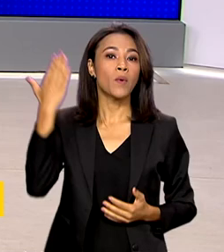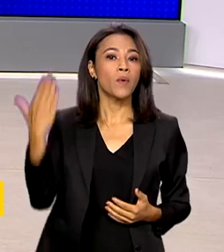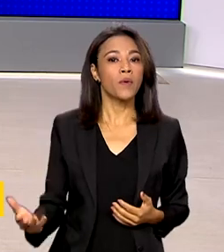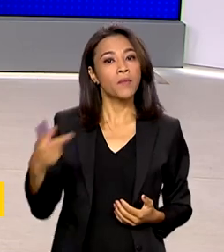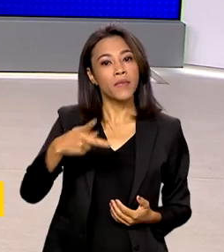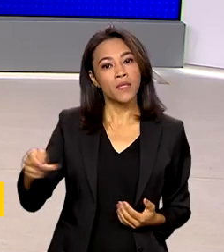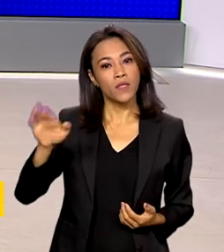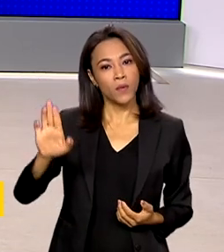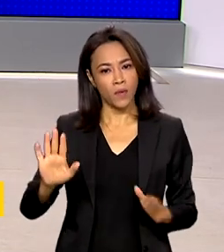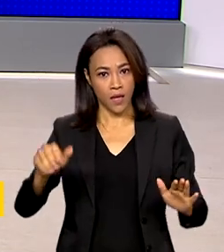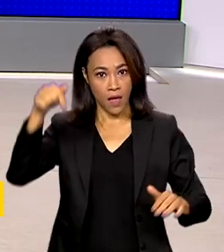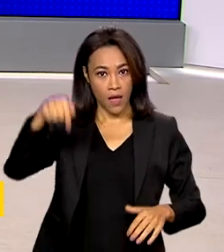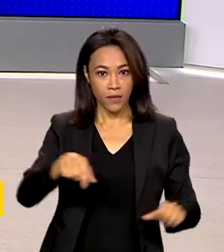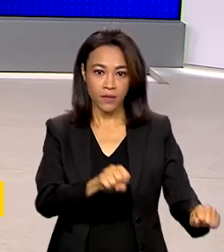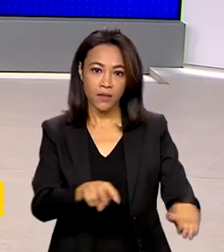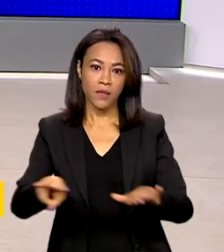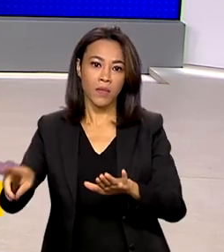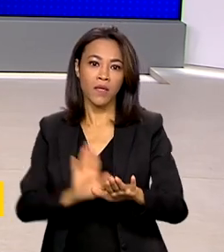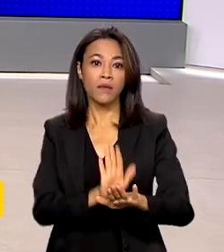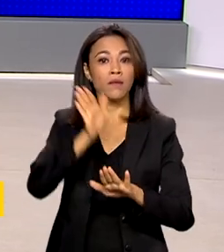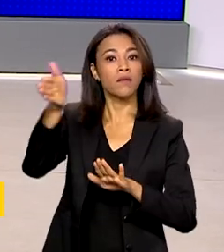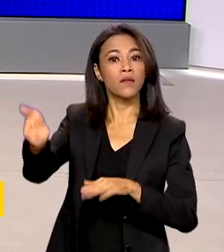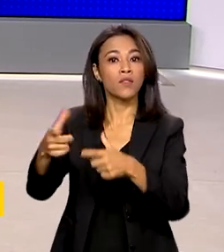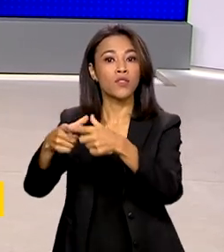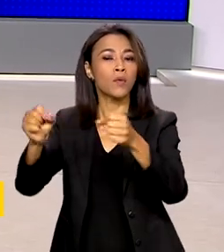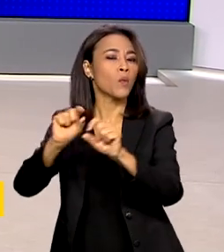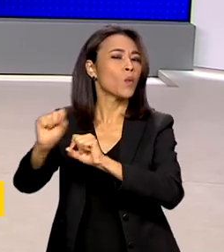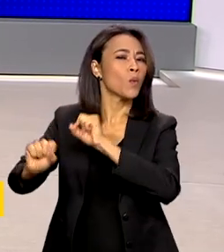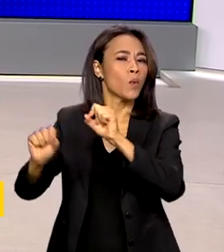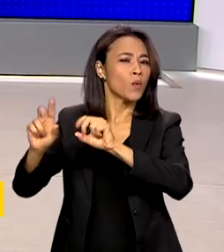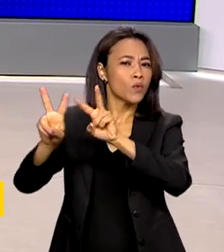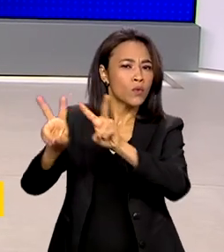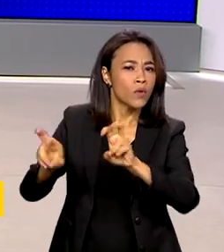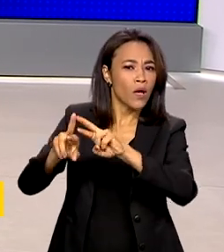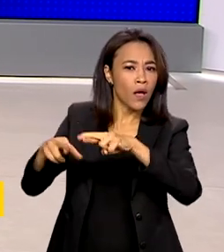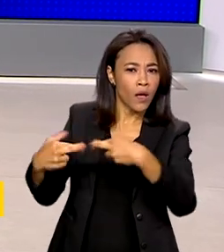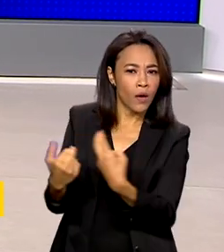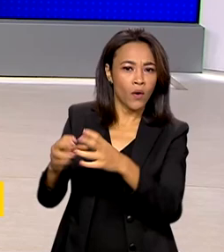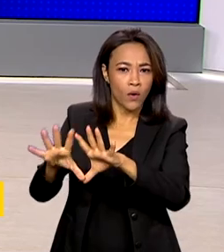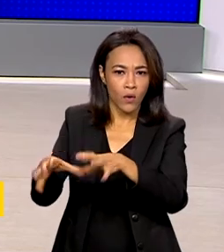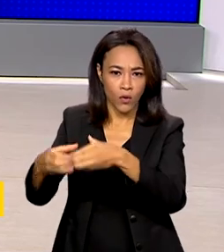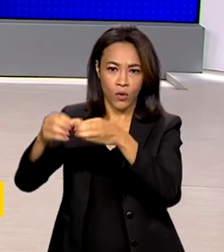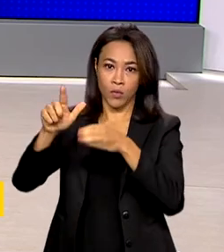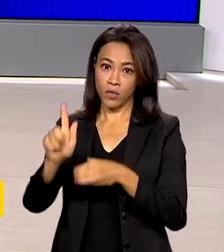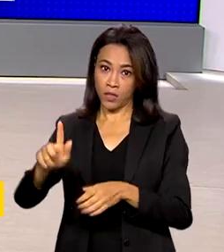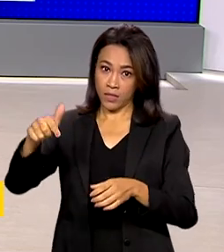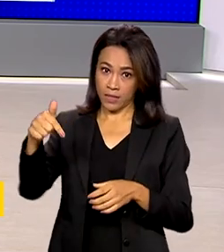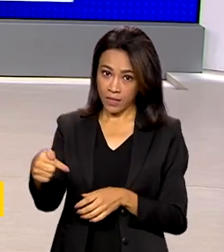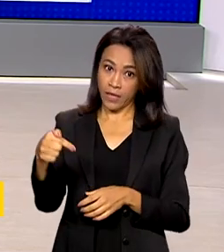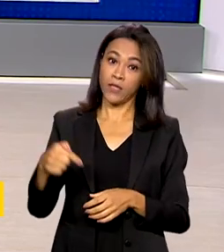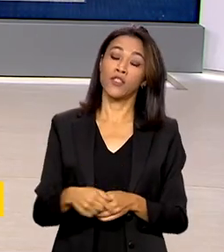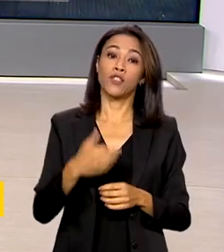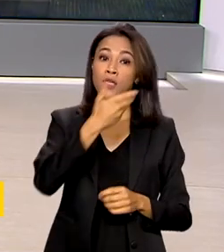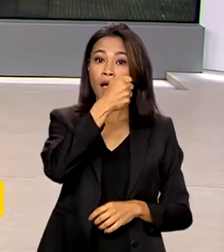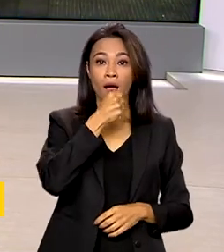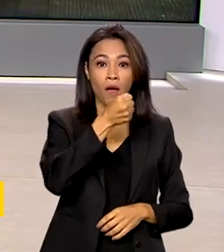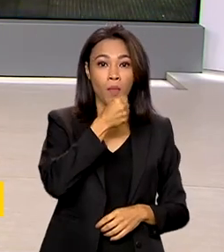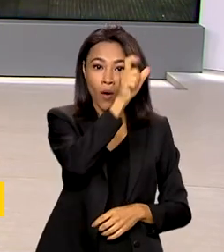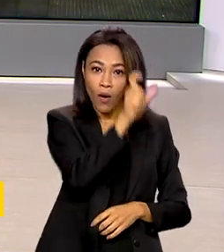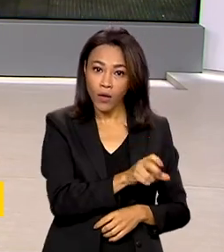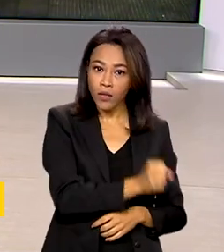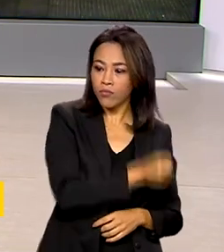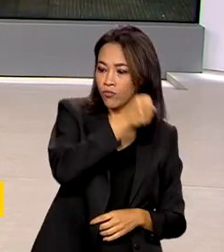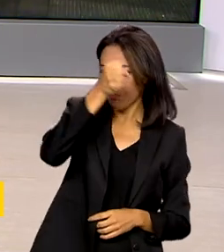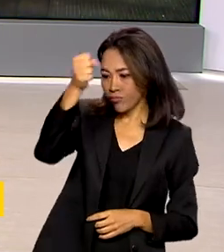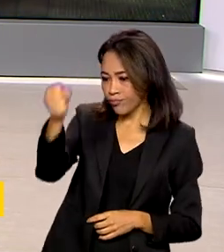participa esta semana no Japão da reunião da cúpula do G7. A repórter Luana Karen está na cidade de Hiroshima